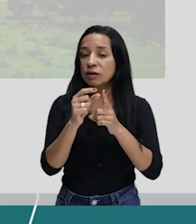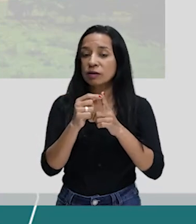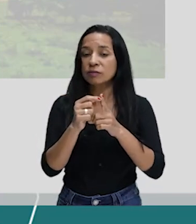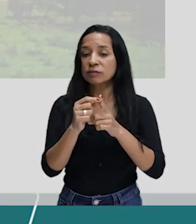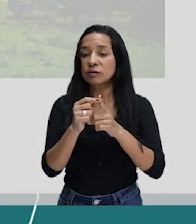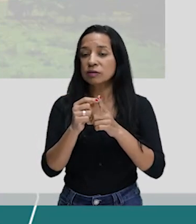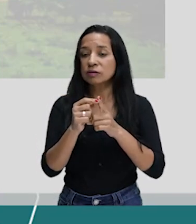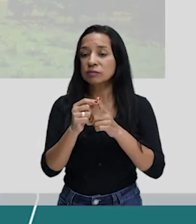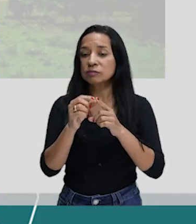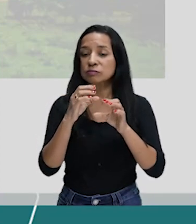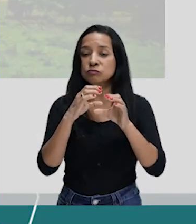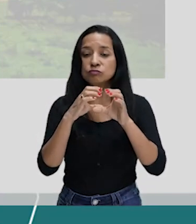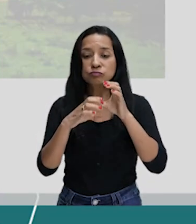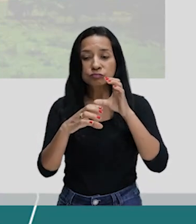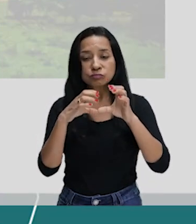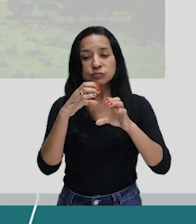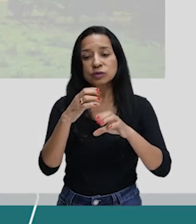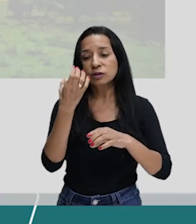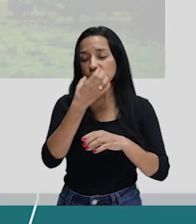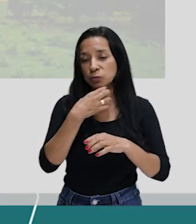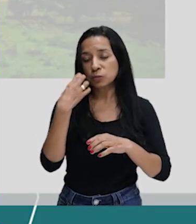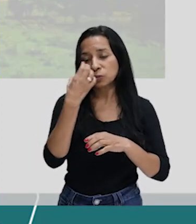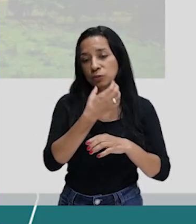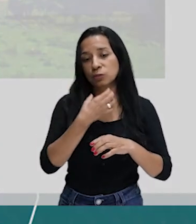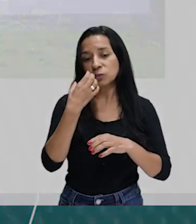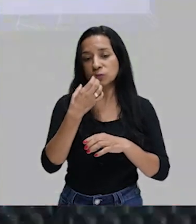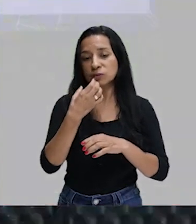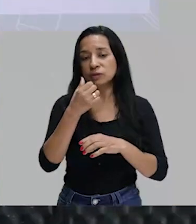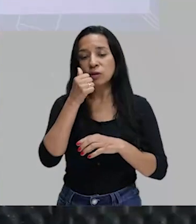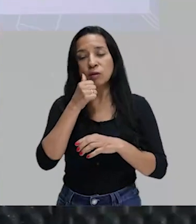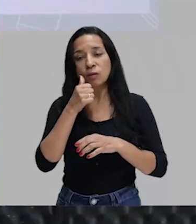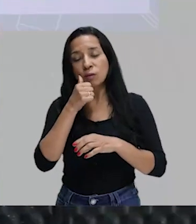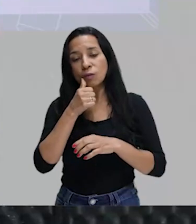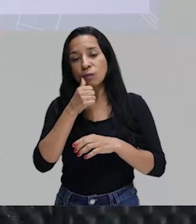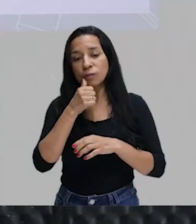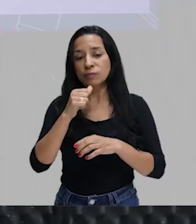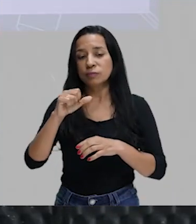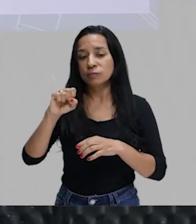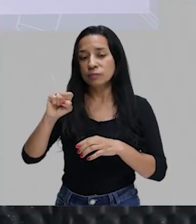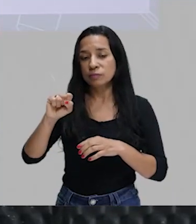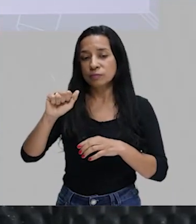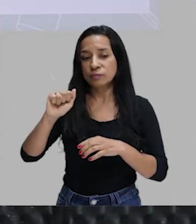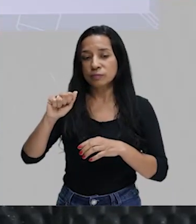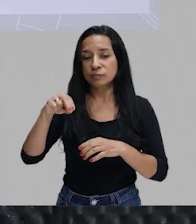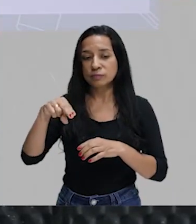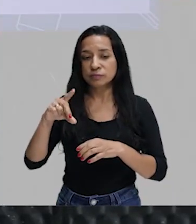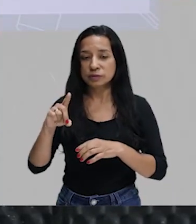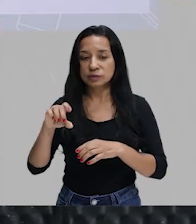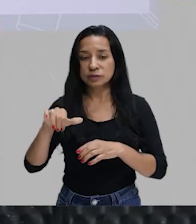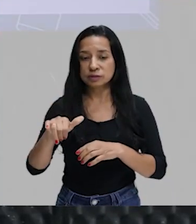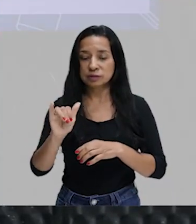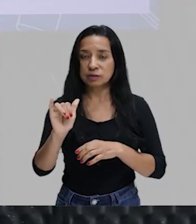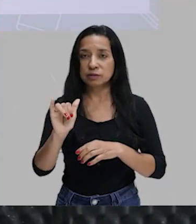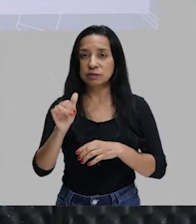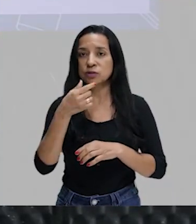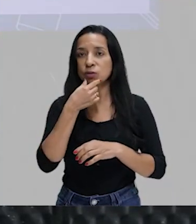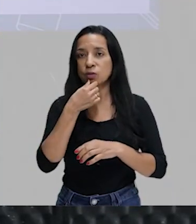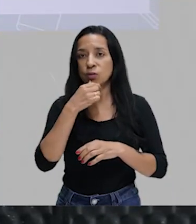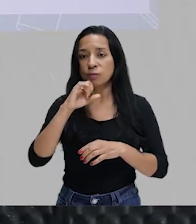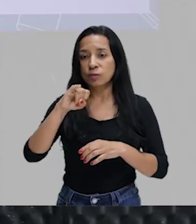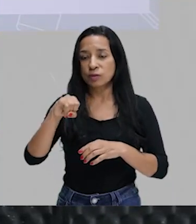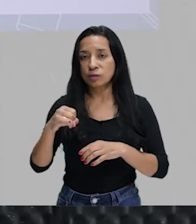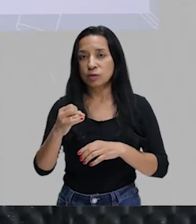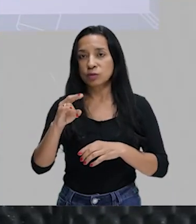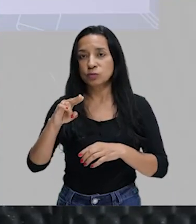cantores, né, Sandy e Júnior, a dupla sertaneja, Mirim, todo mundo conhece, essa dupla gravou, essa música junto com o